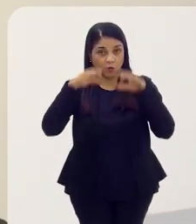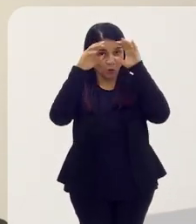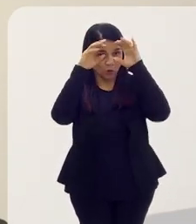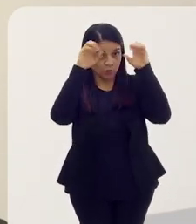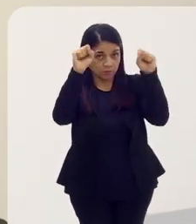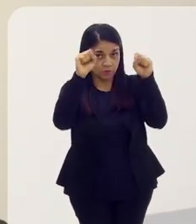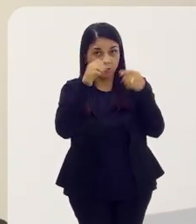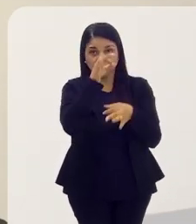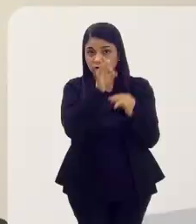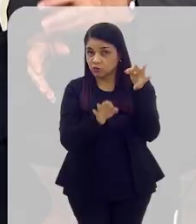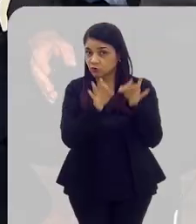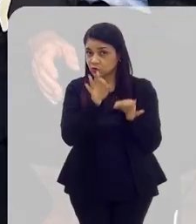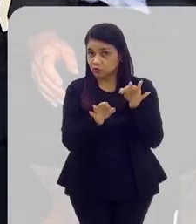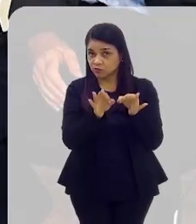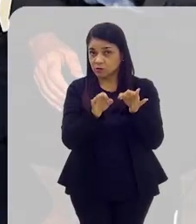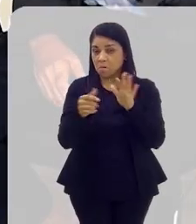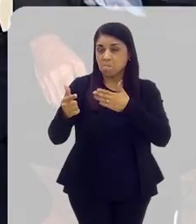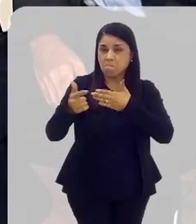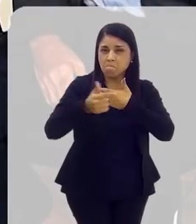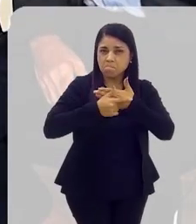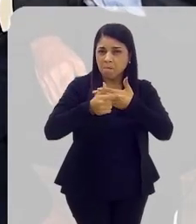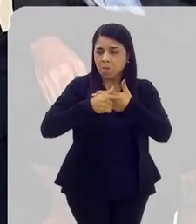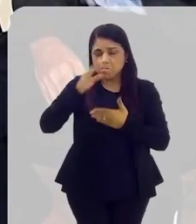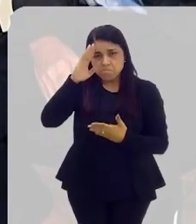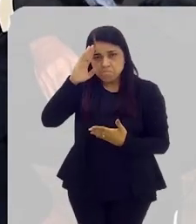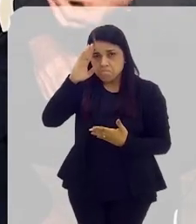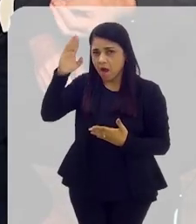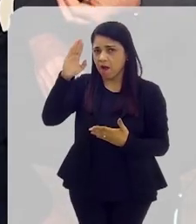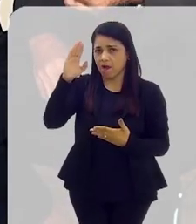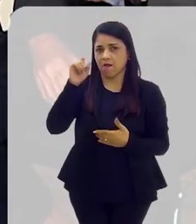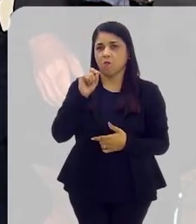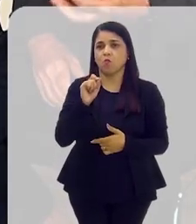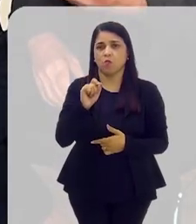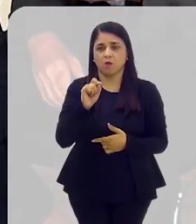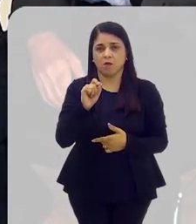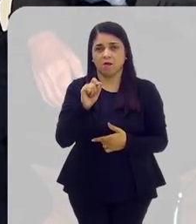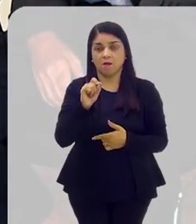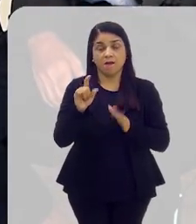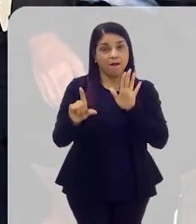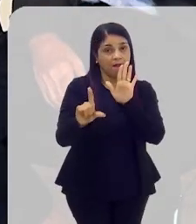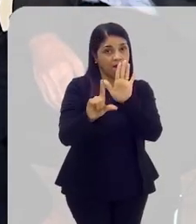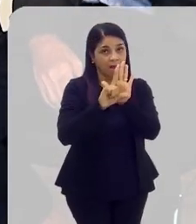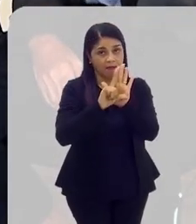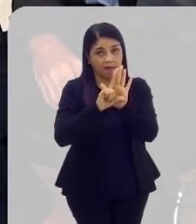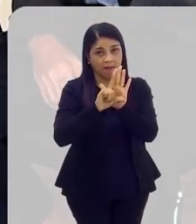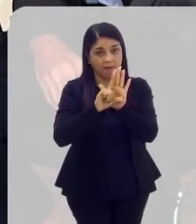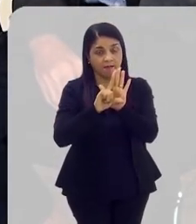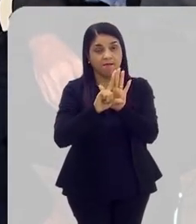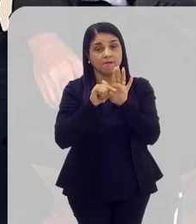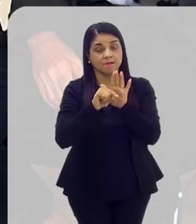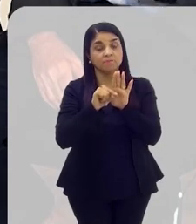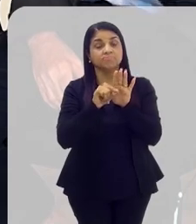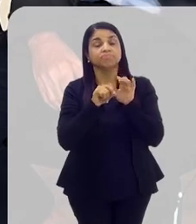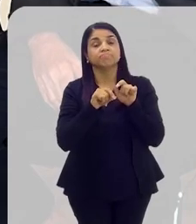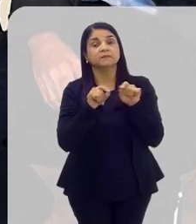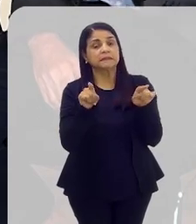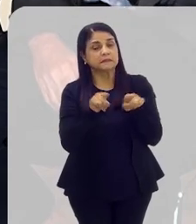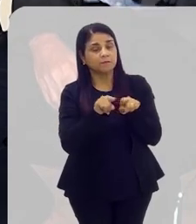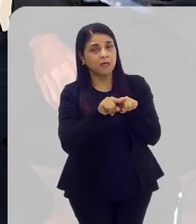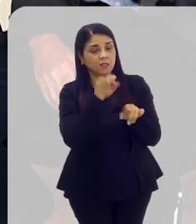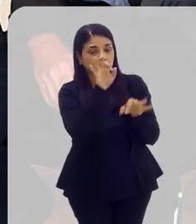o Tribunal de Justiça tem um papel fundamental, porque, além dele fazer o